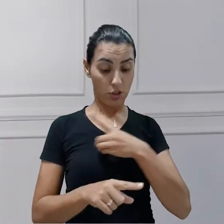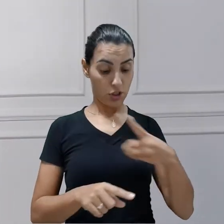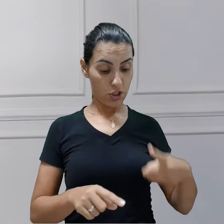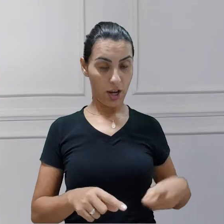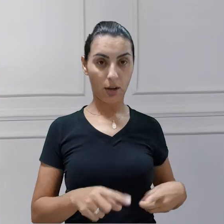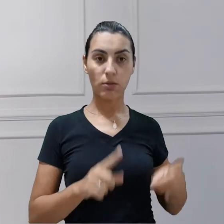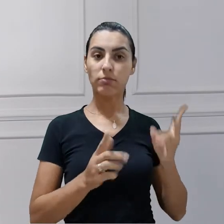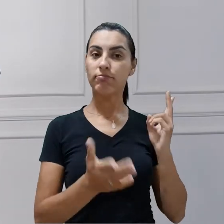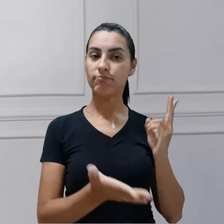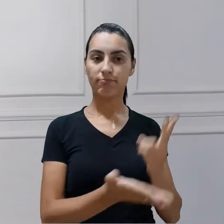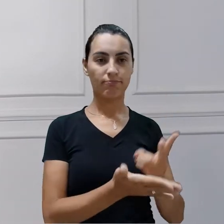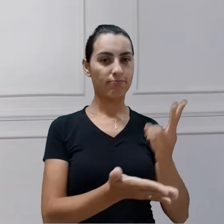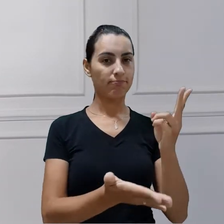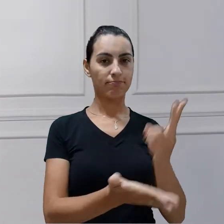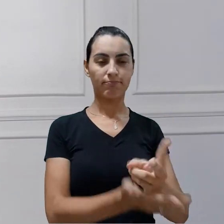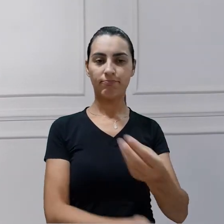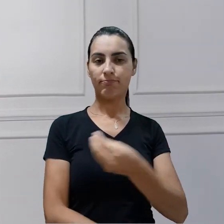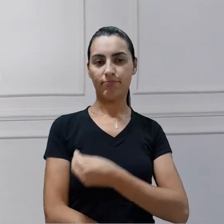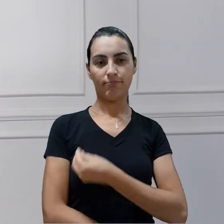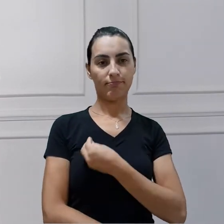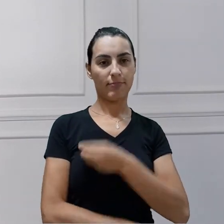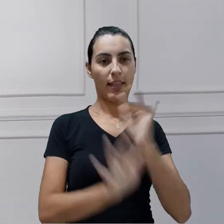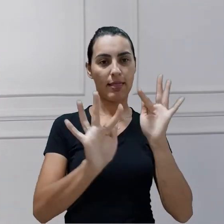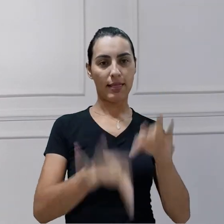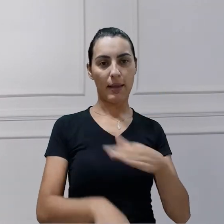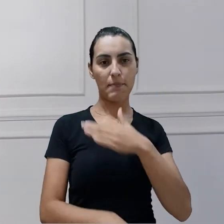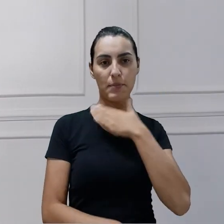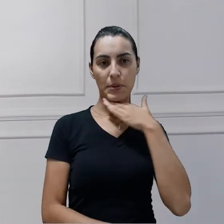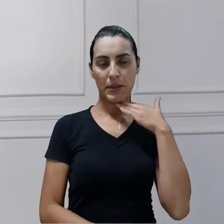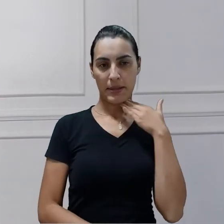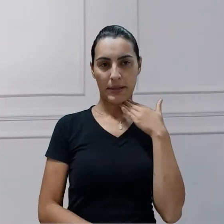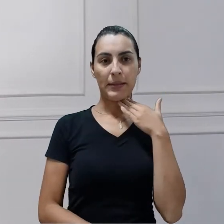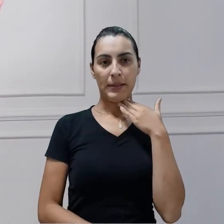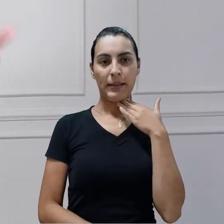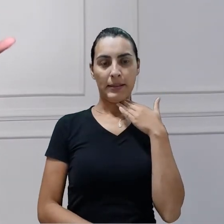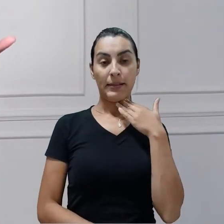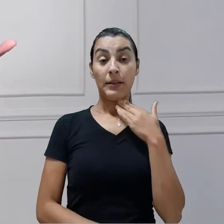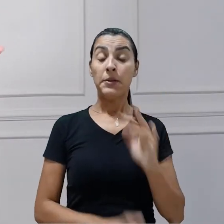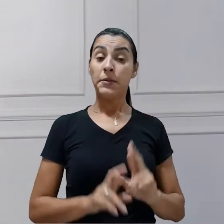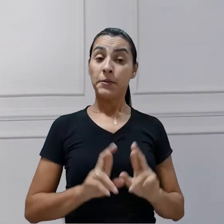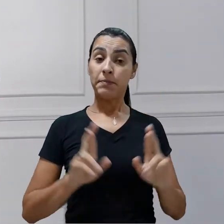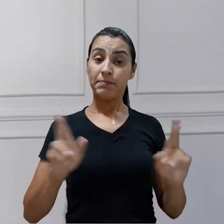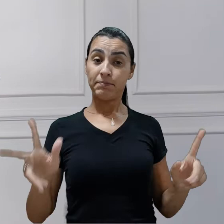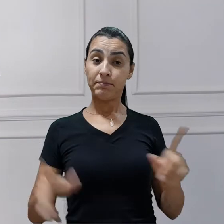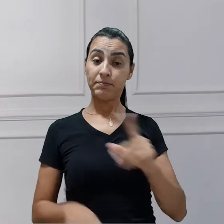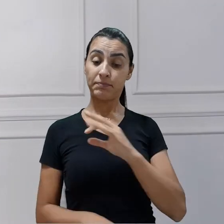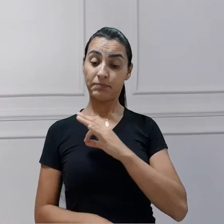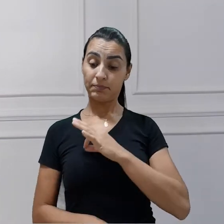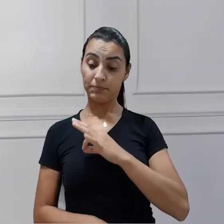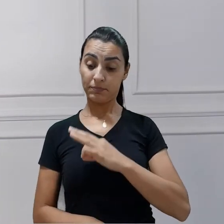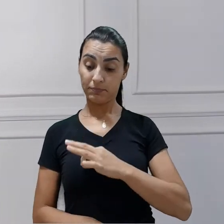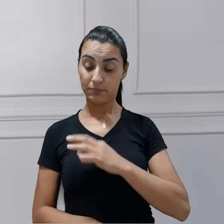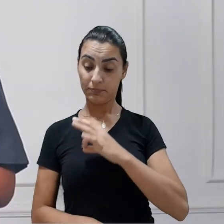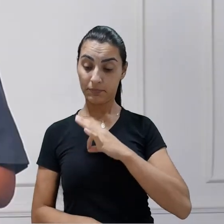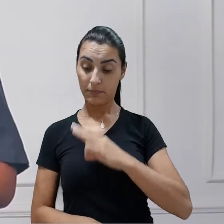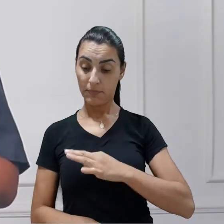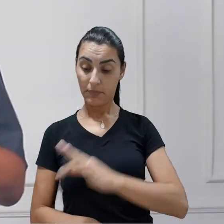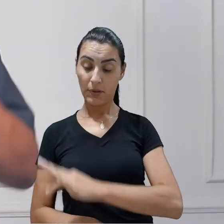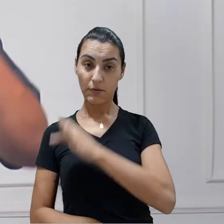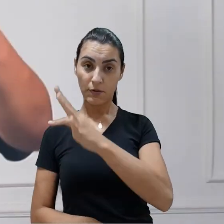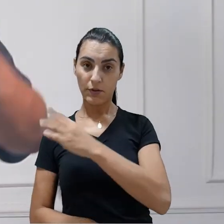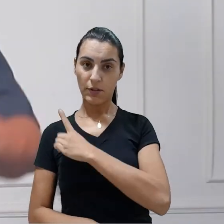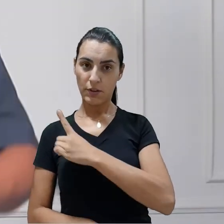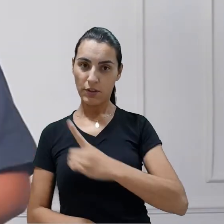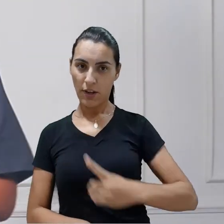diácono para toda a vida. Então, esta é a diferença entre o diácono permanente e o diácono que